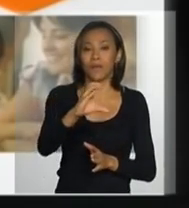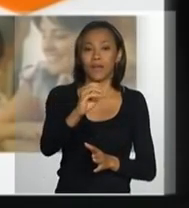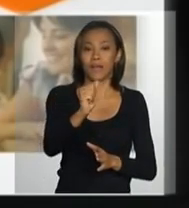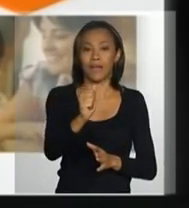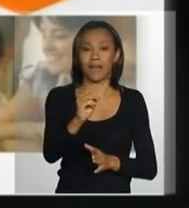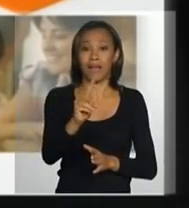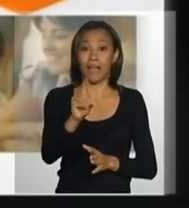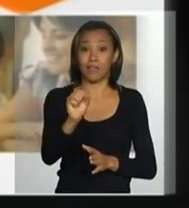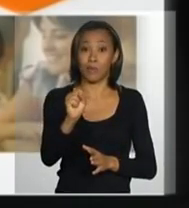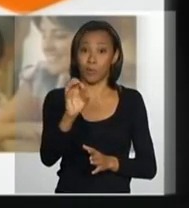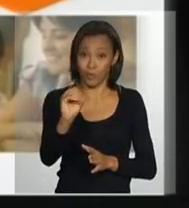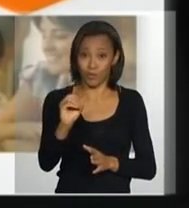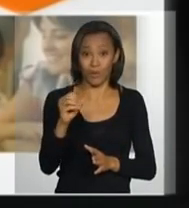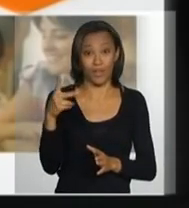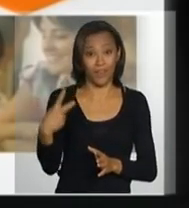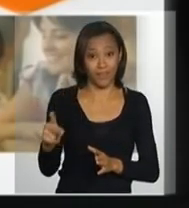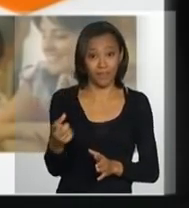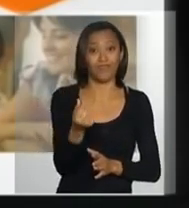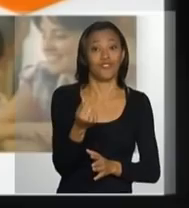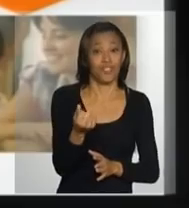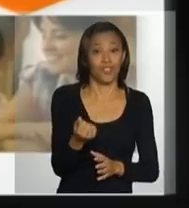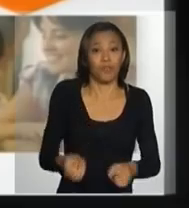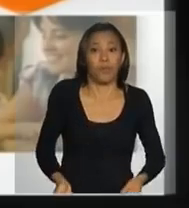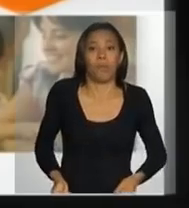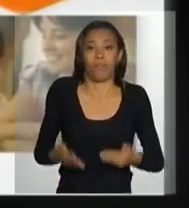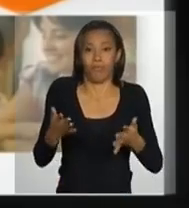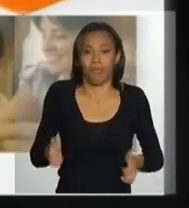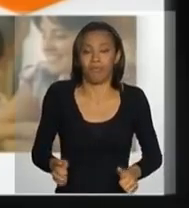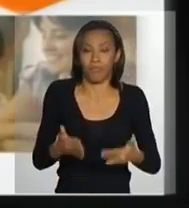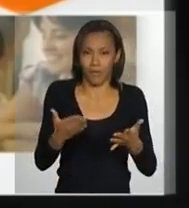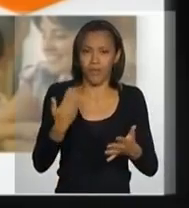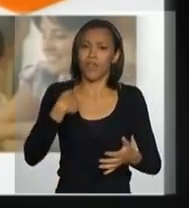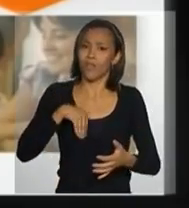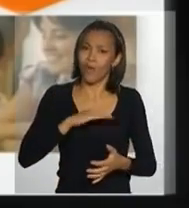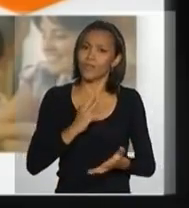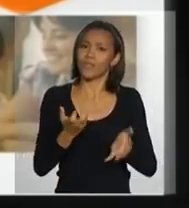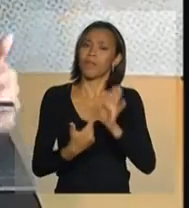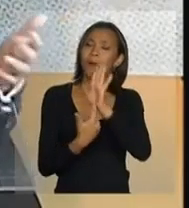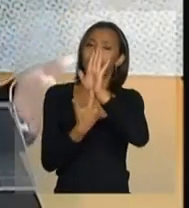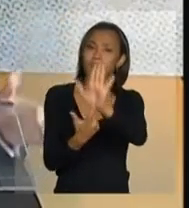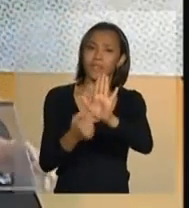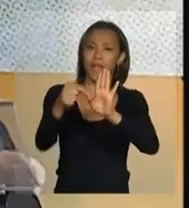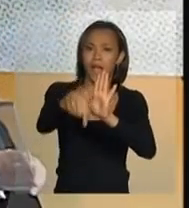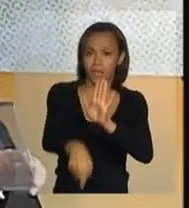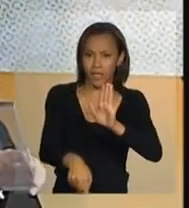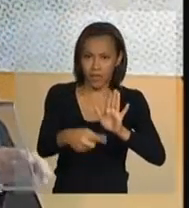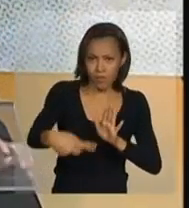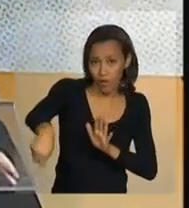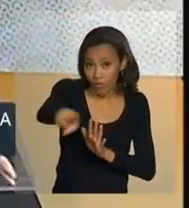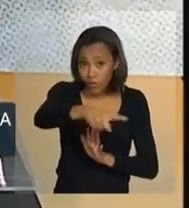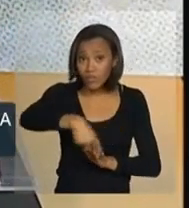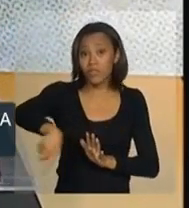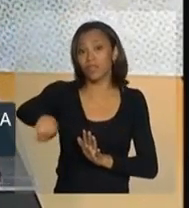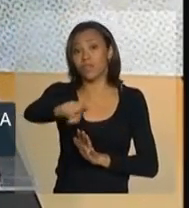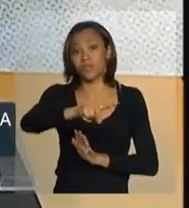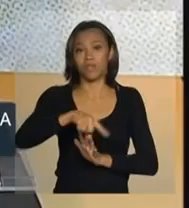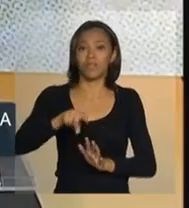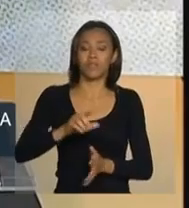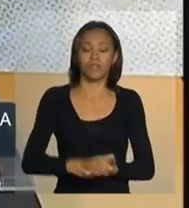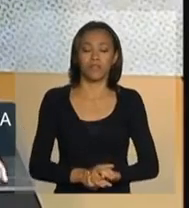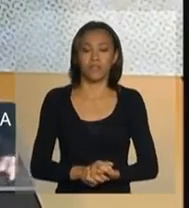Eu estou gastando o dinheiro dele. E nós gostaríamos de apresentar aqui para os senhores como marco